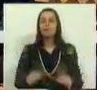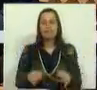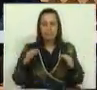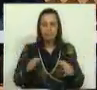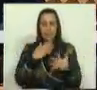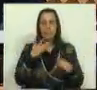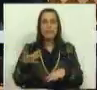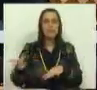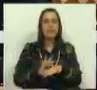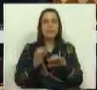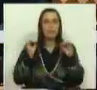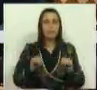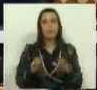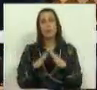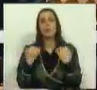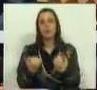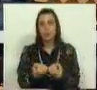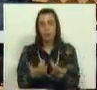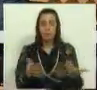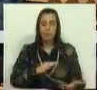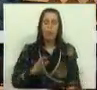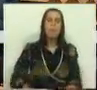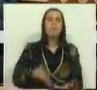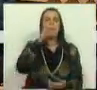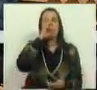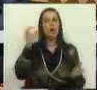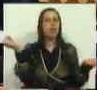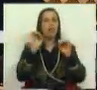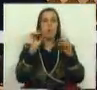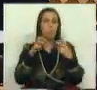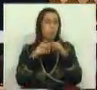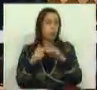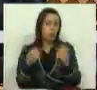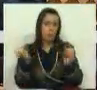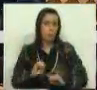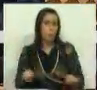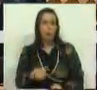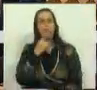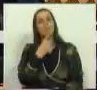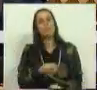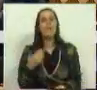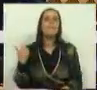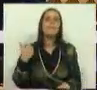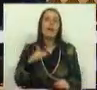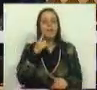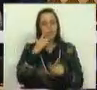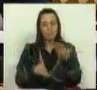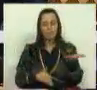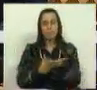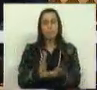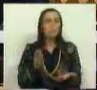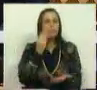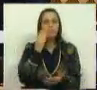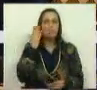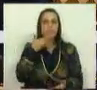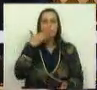maior insensibilidade social. E o Sr. Primeiro-Ministro não teve qualquer problema em dizer que vai perseguir custo o que